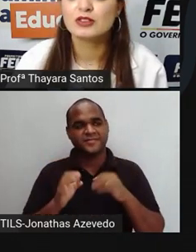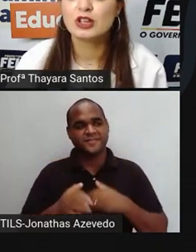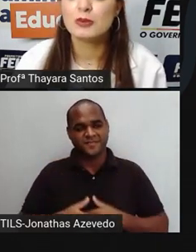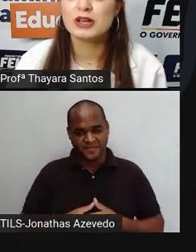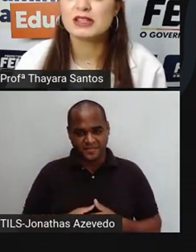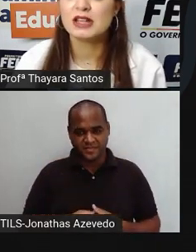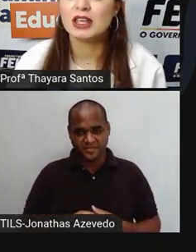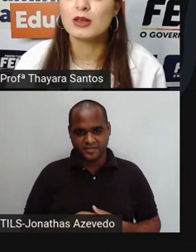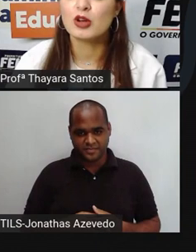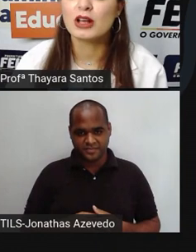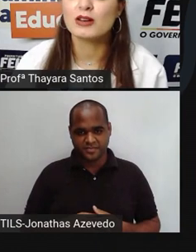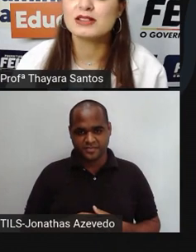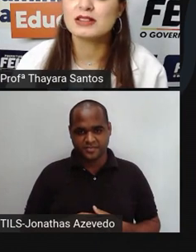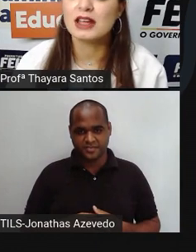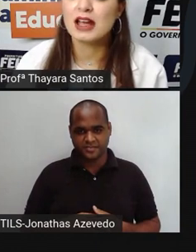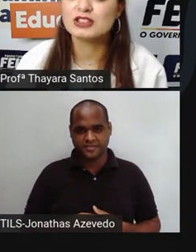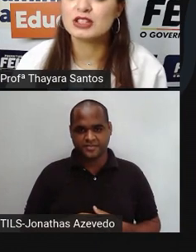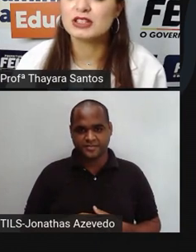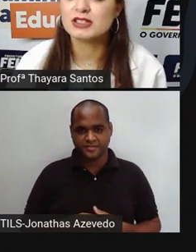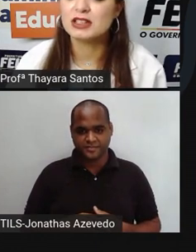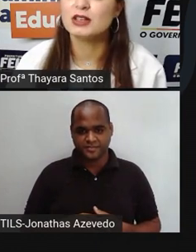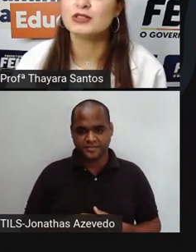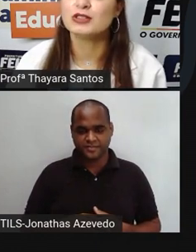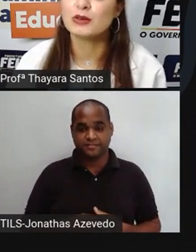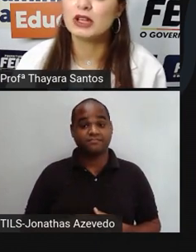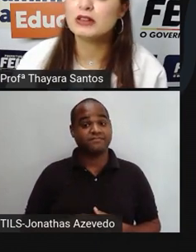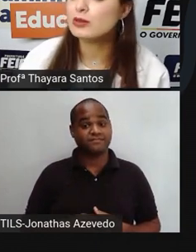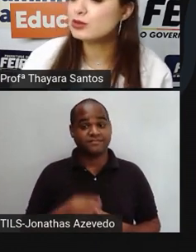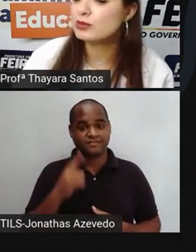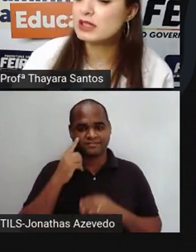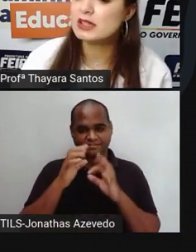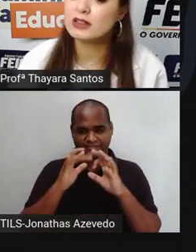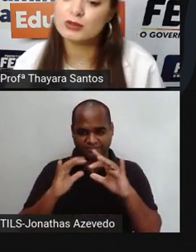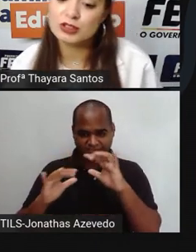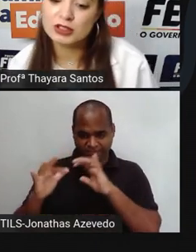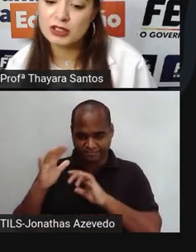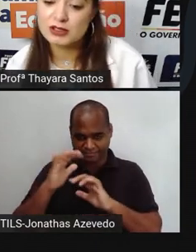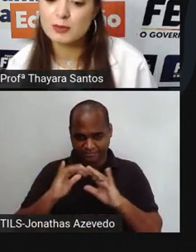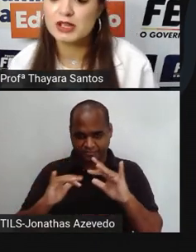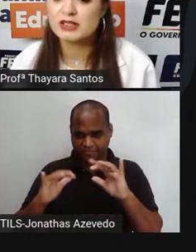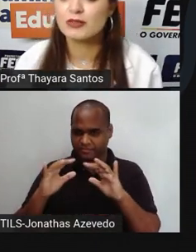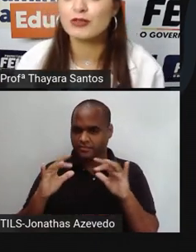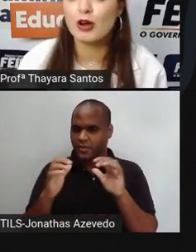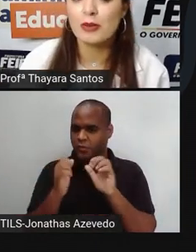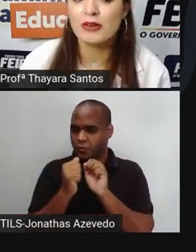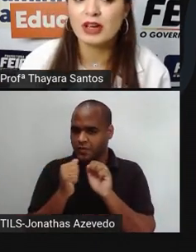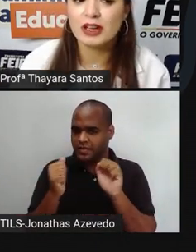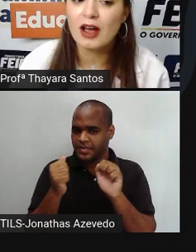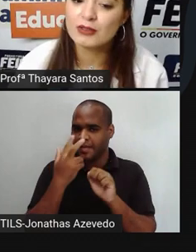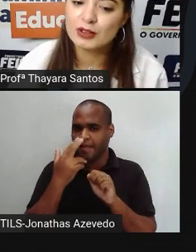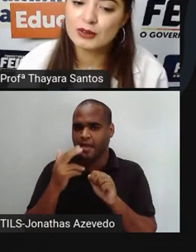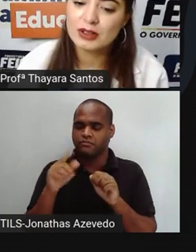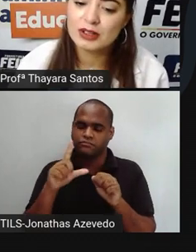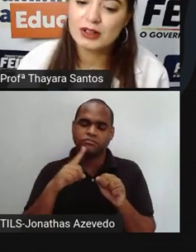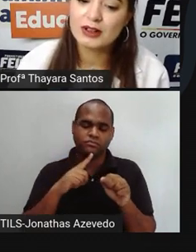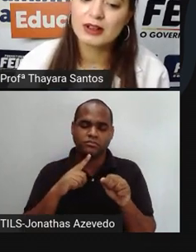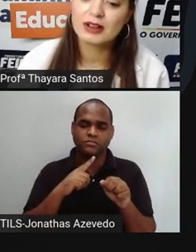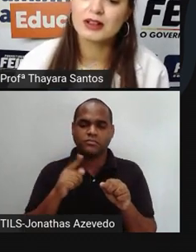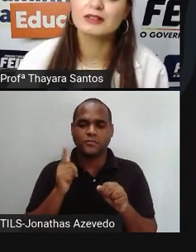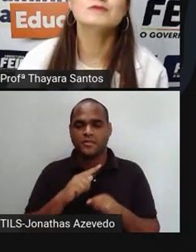Deixa eu abrir essa daqui. Moléculas interagem entre si e não estão nem tão juntas, nem tão distantes. Apresenta forma variável.